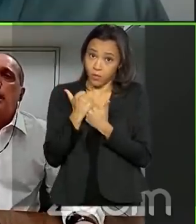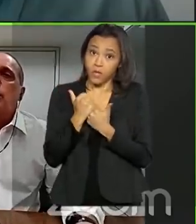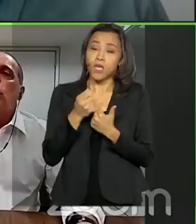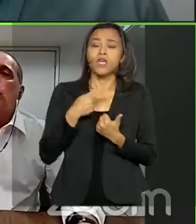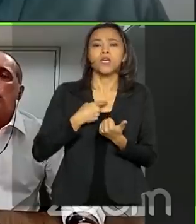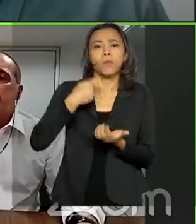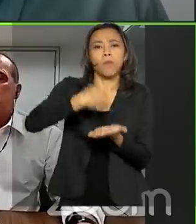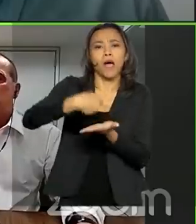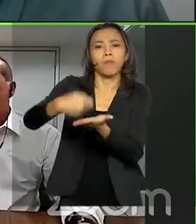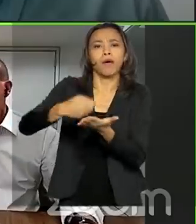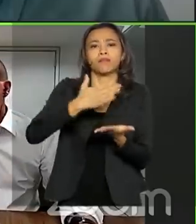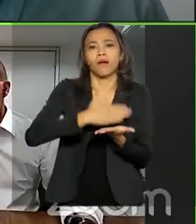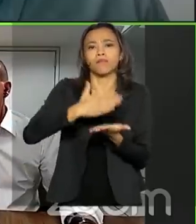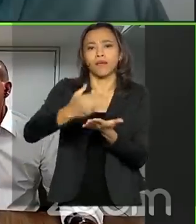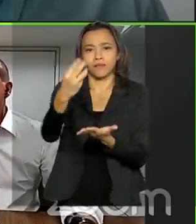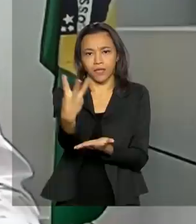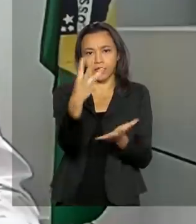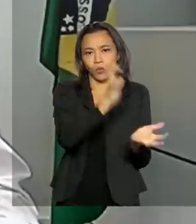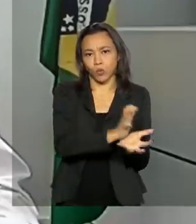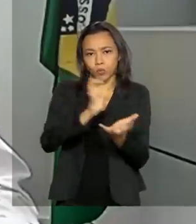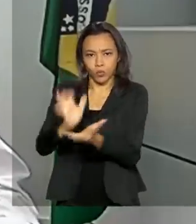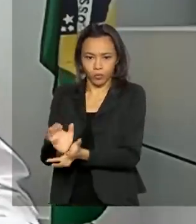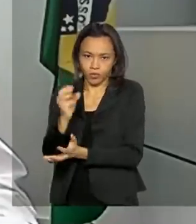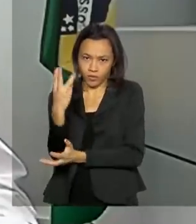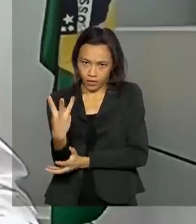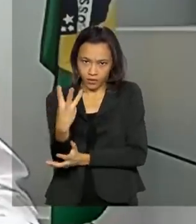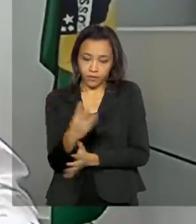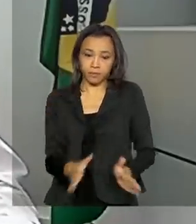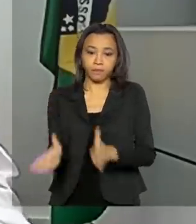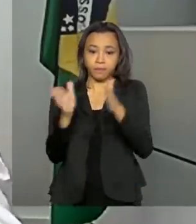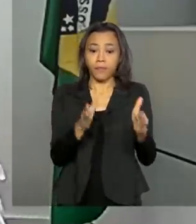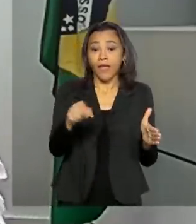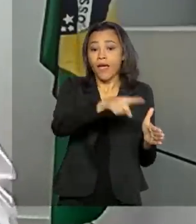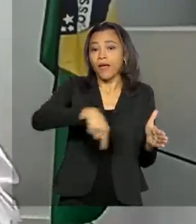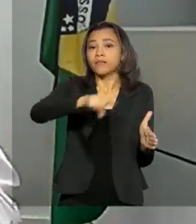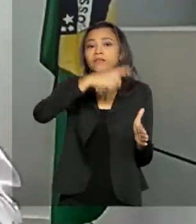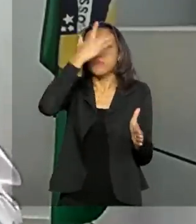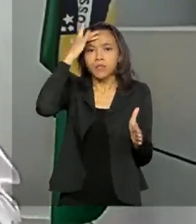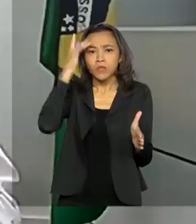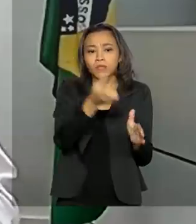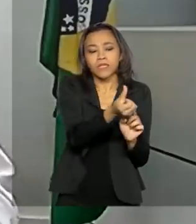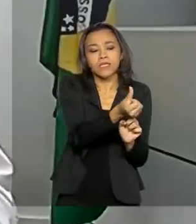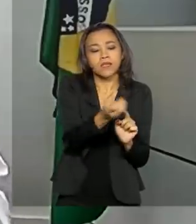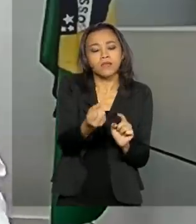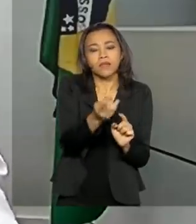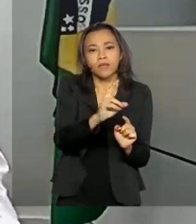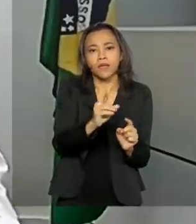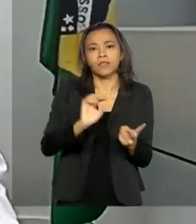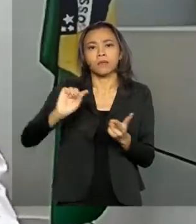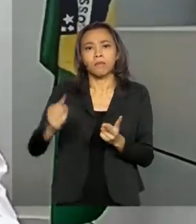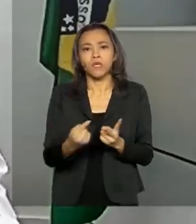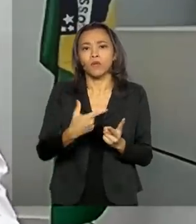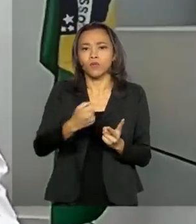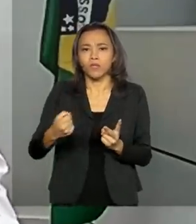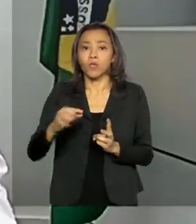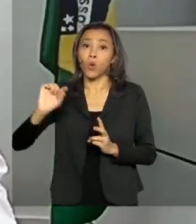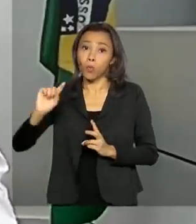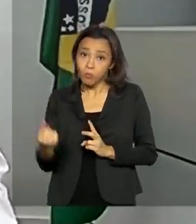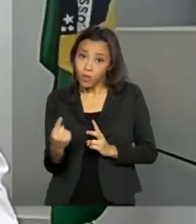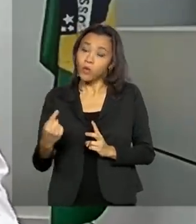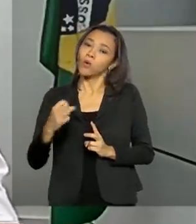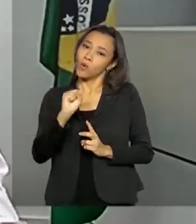divididos em três grandes grupos. Essas pessoas vão receber R 600, R 1.200 ou R 1.800,